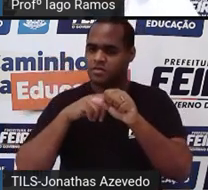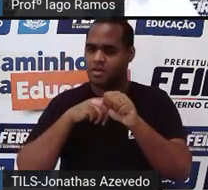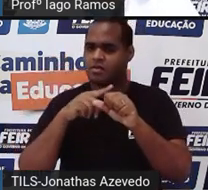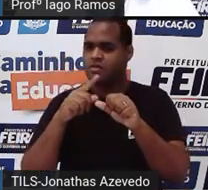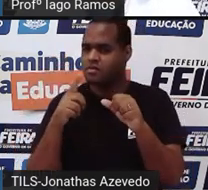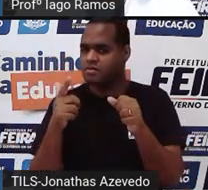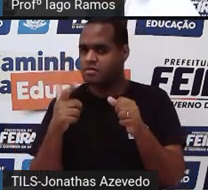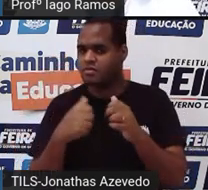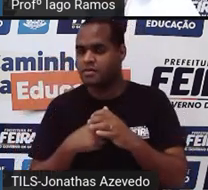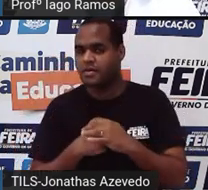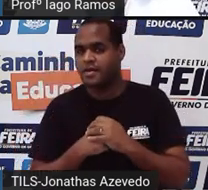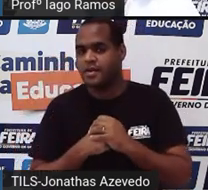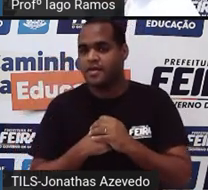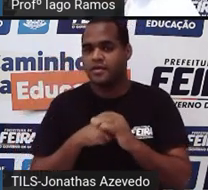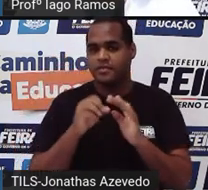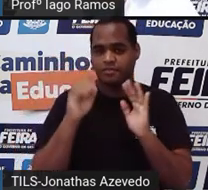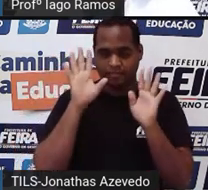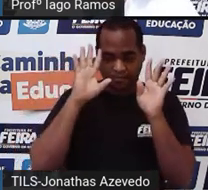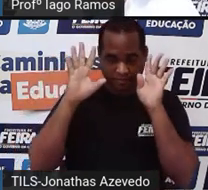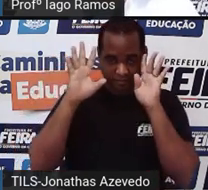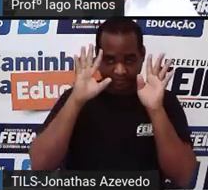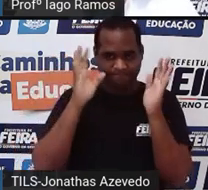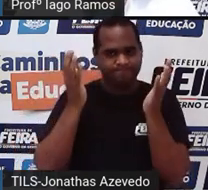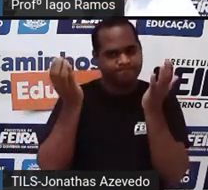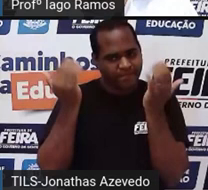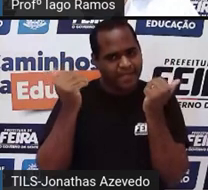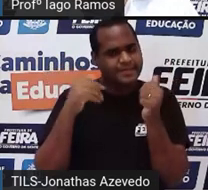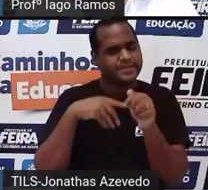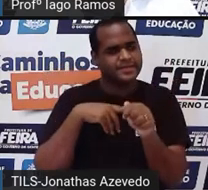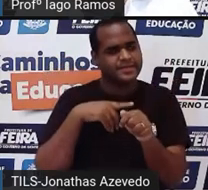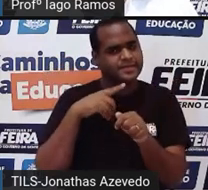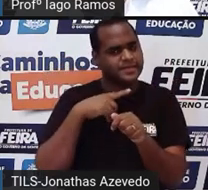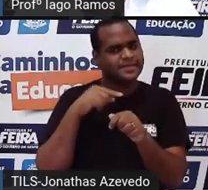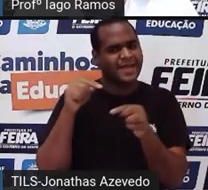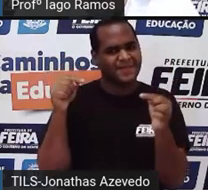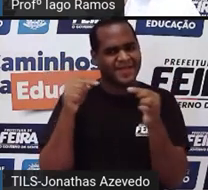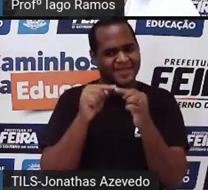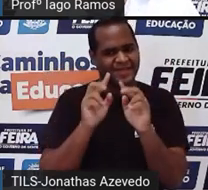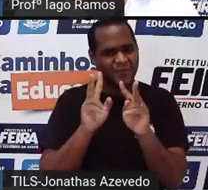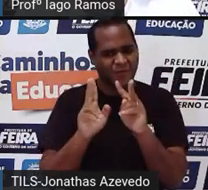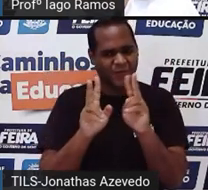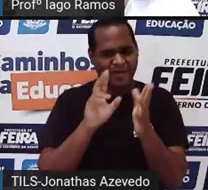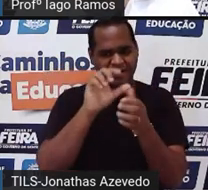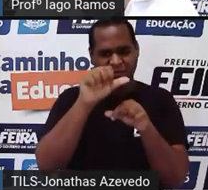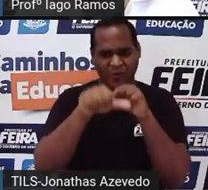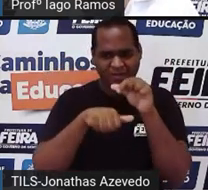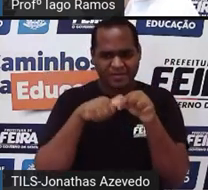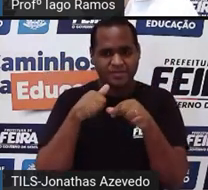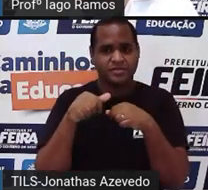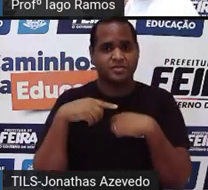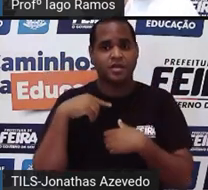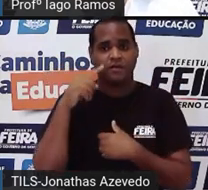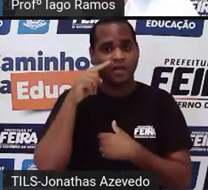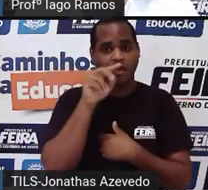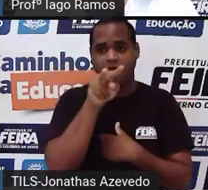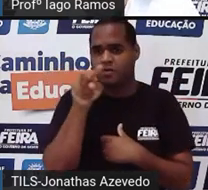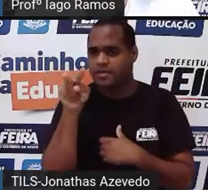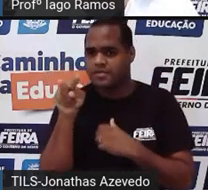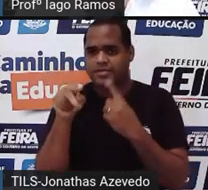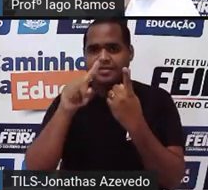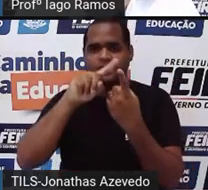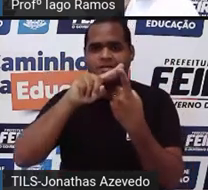E aí eu quero que você pare um pouquinho para pensar, tá bom? Dá uma olhadinha na figura,